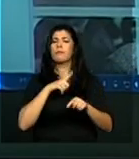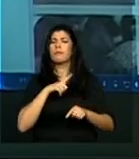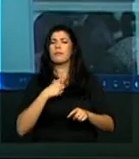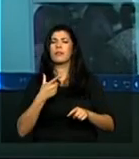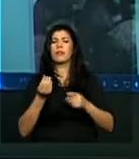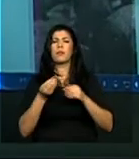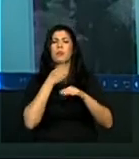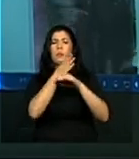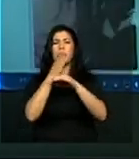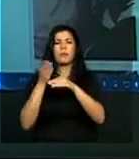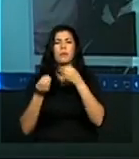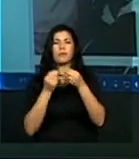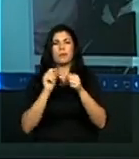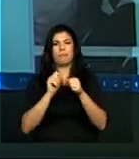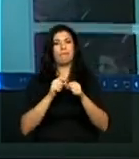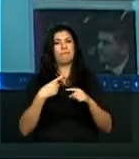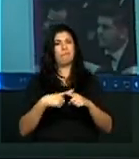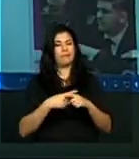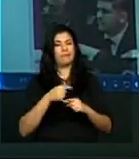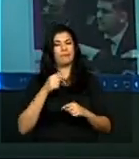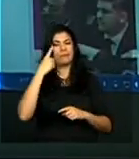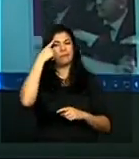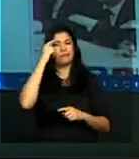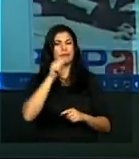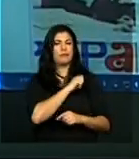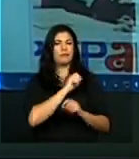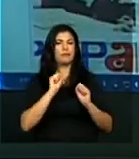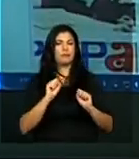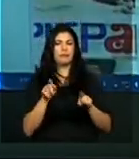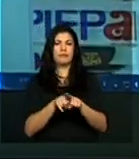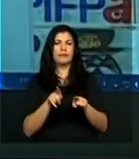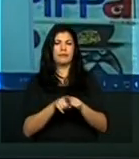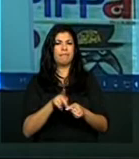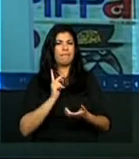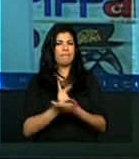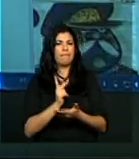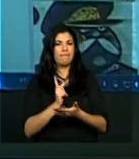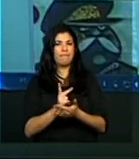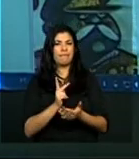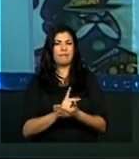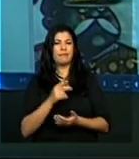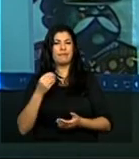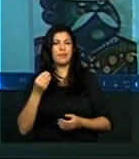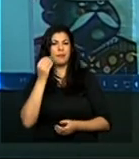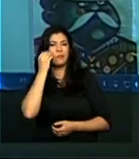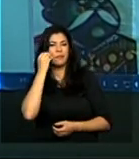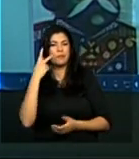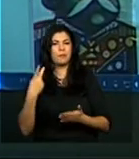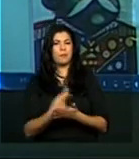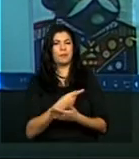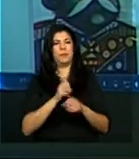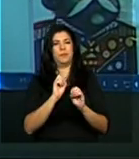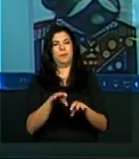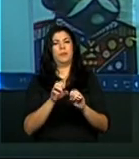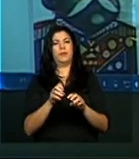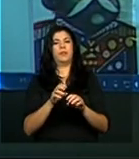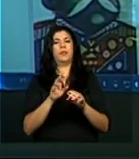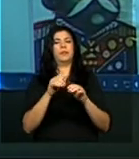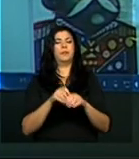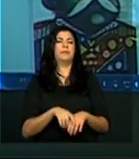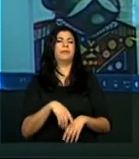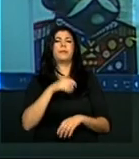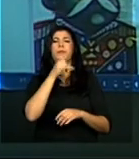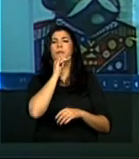E a ideia é de que o aluno sempre tenha um protagonismo também nas situações educativas. Então, a gente discute como trabalhar com